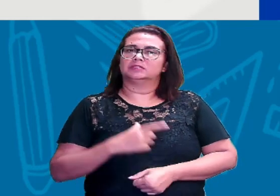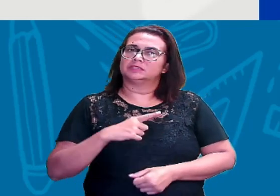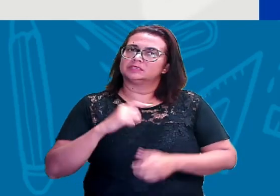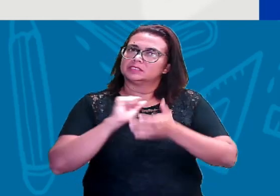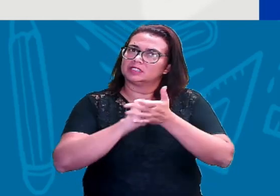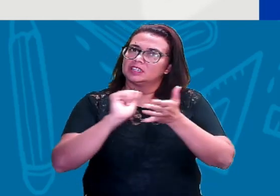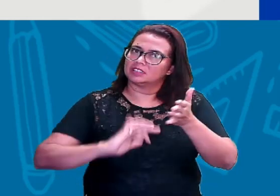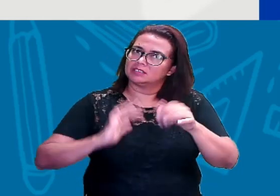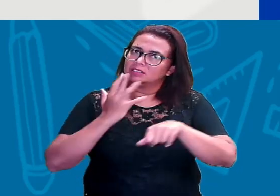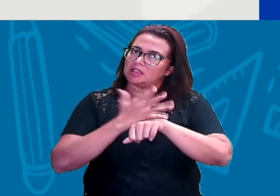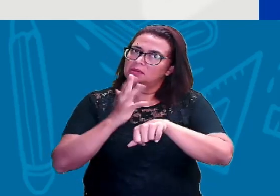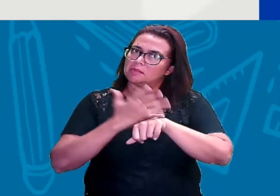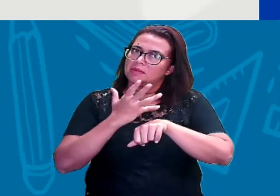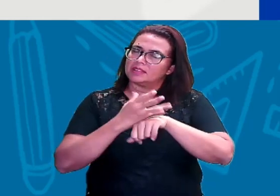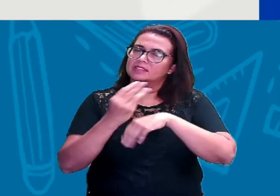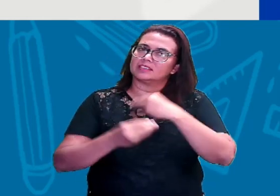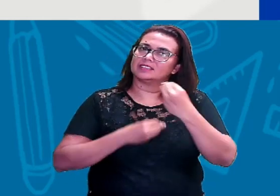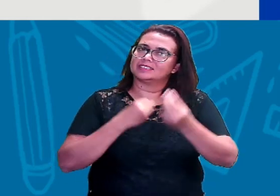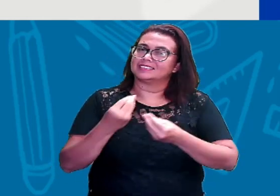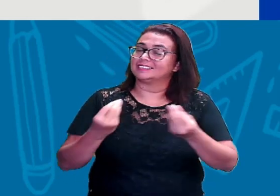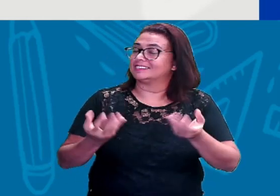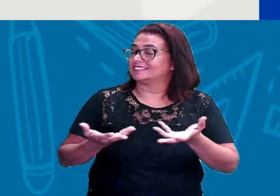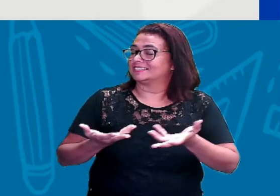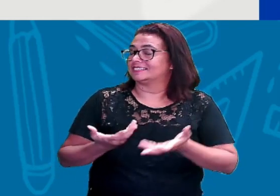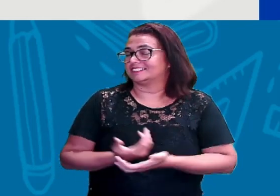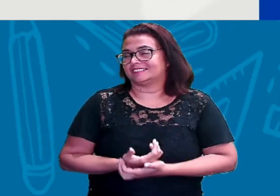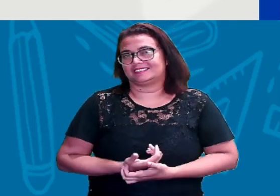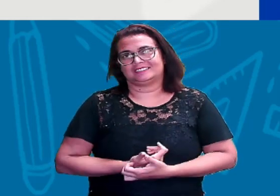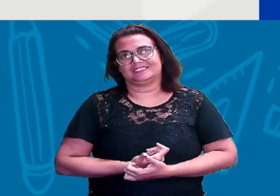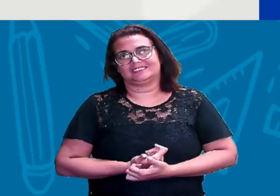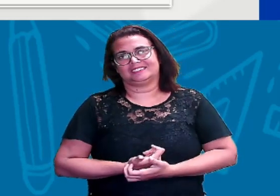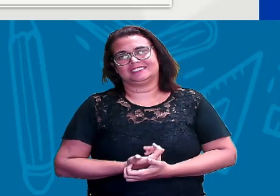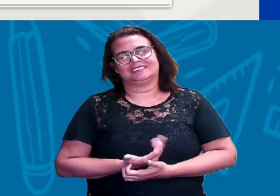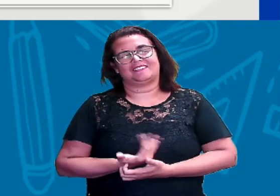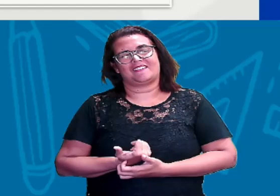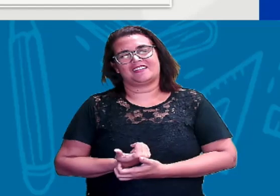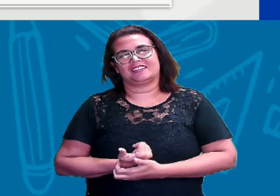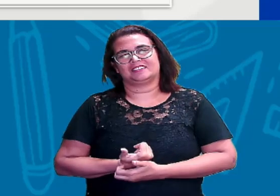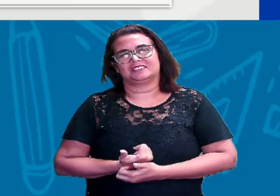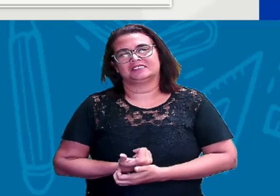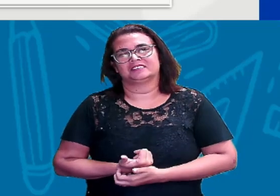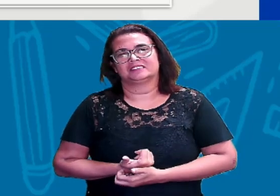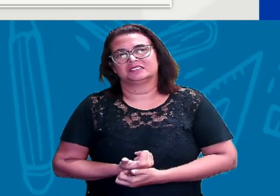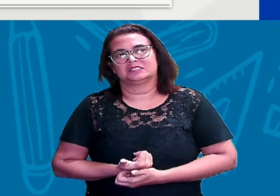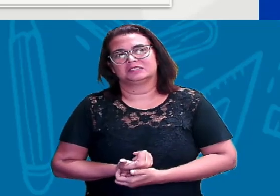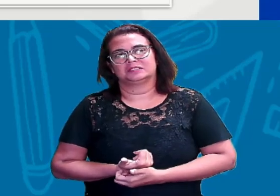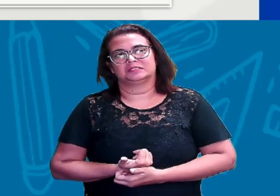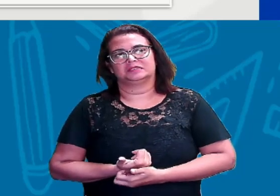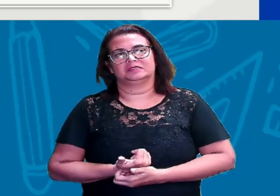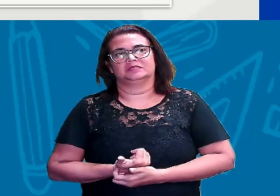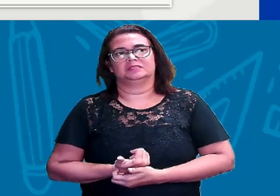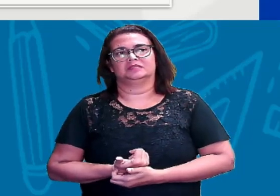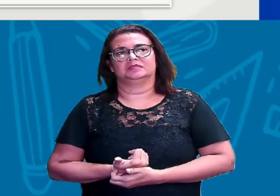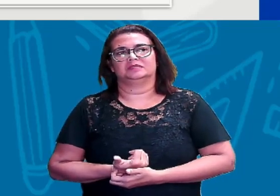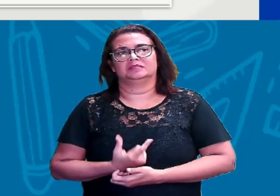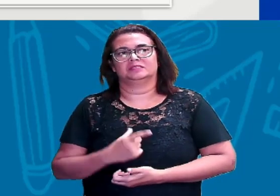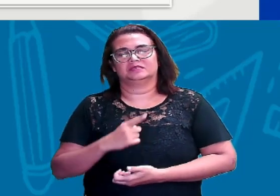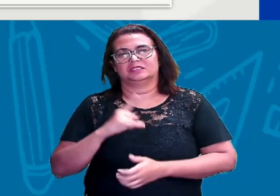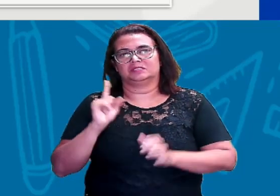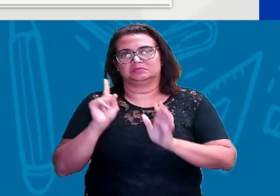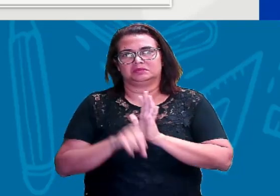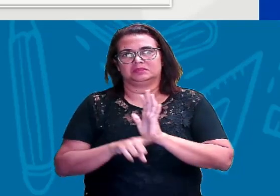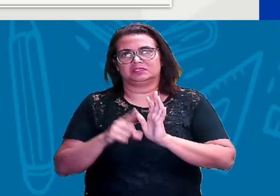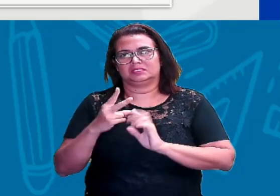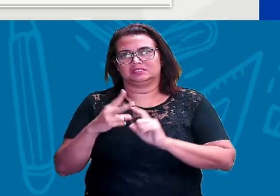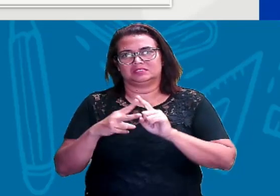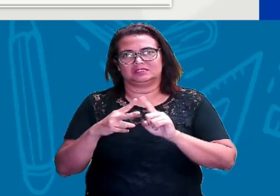de prática. Vamos saber qual a atividade que a gente tem hoje? Let's go! Bom, temos aí, gente, duas questões.